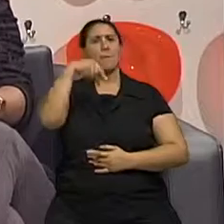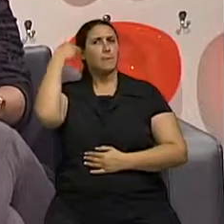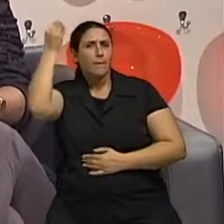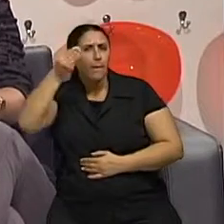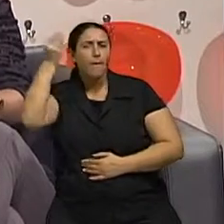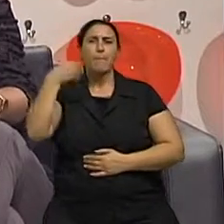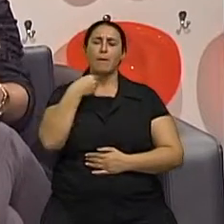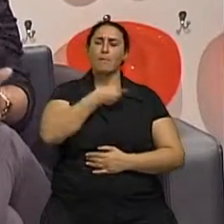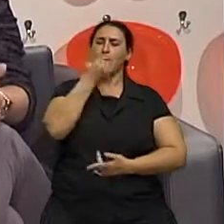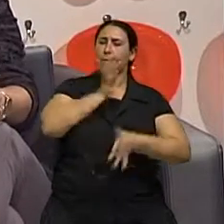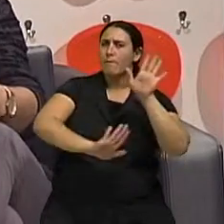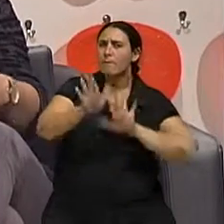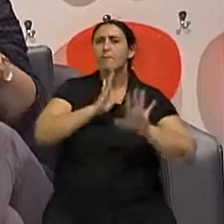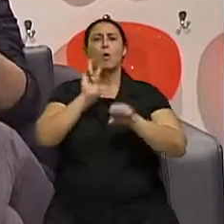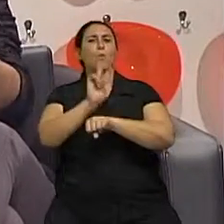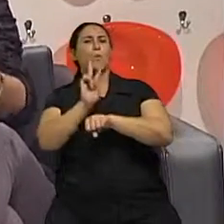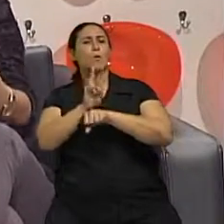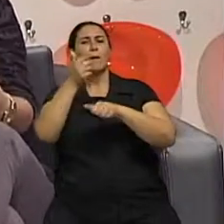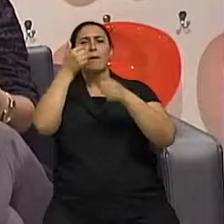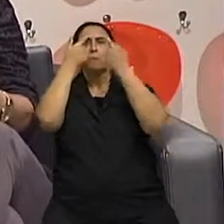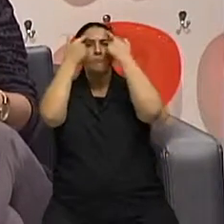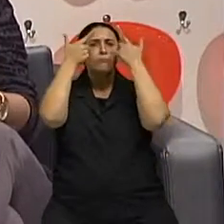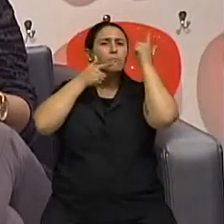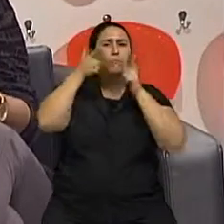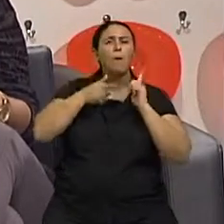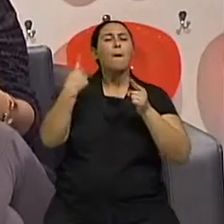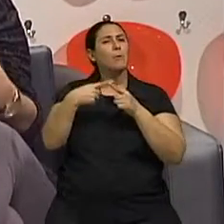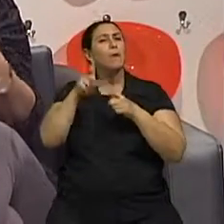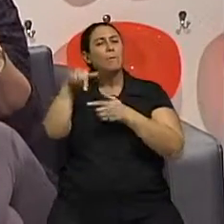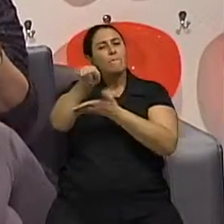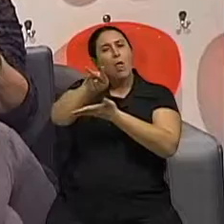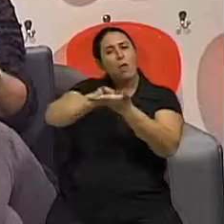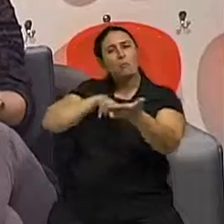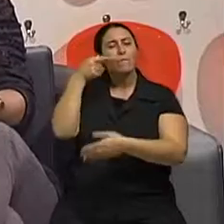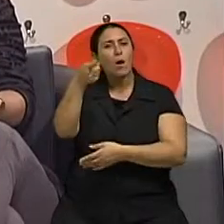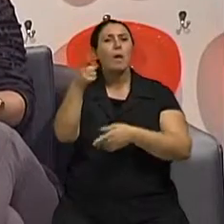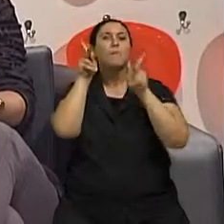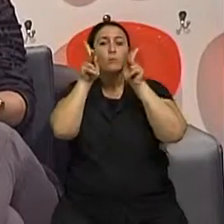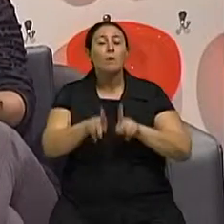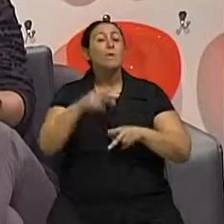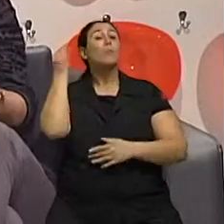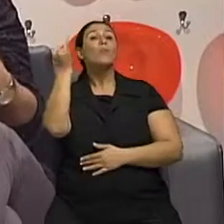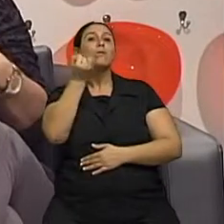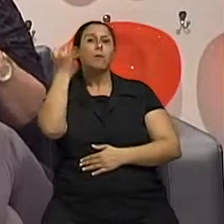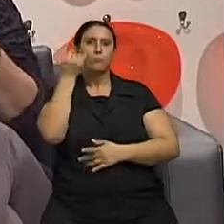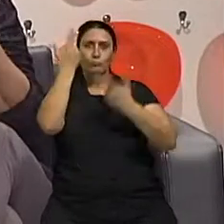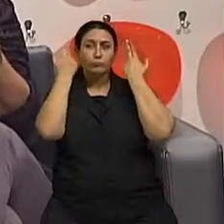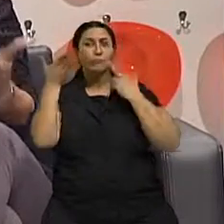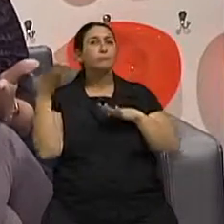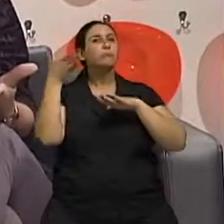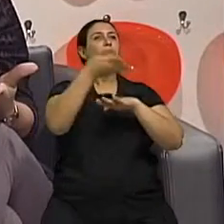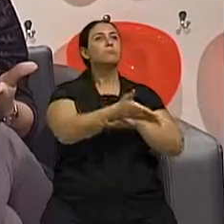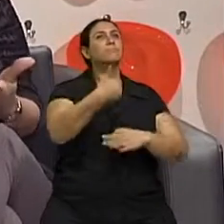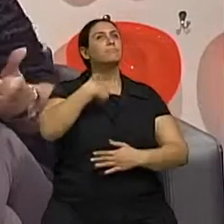Lá na clínica mesmo tem a psicóloga que primeiro faz toda essa avaliação. A pessoa vai para a cirurgia com outro